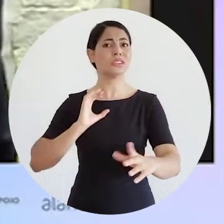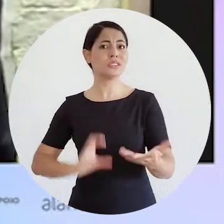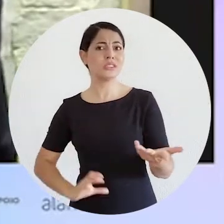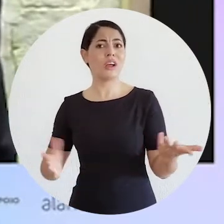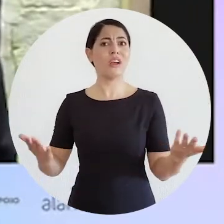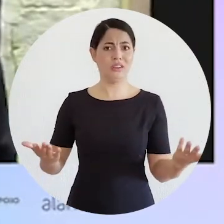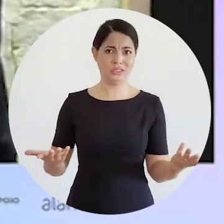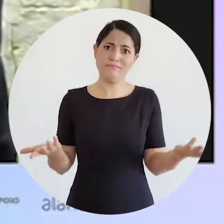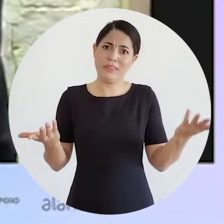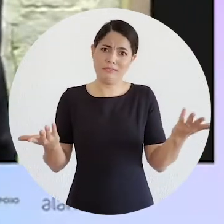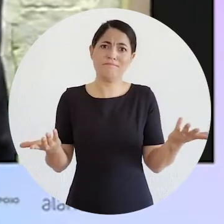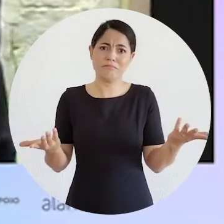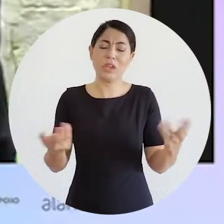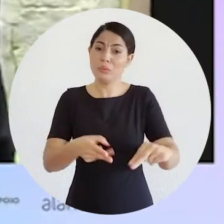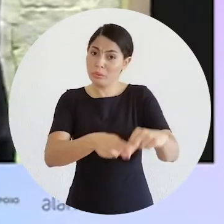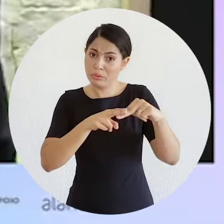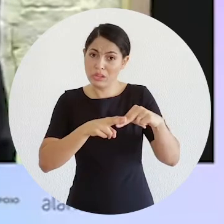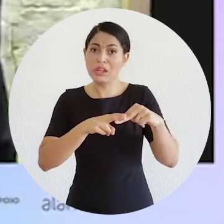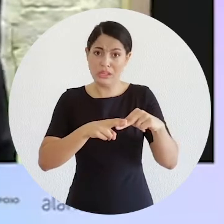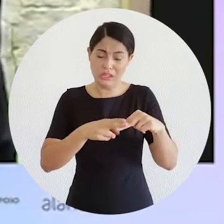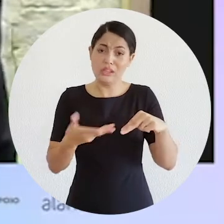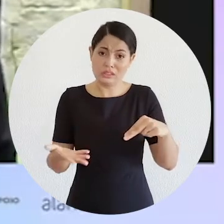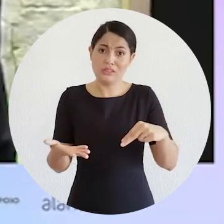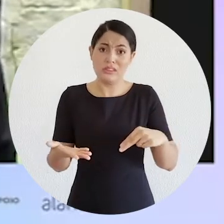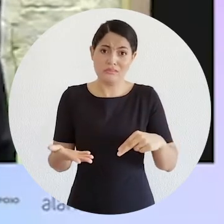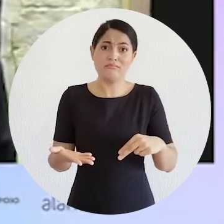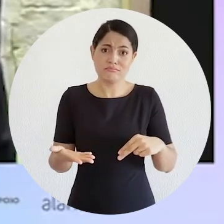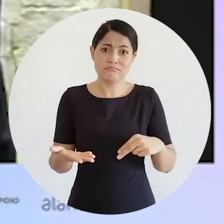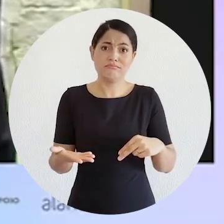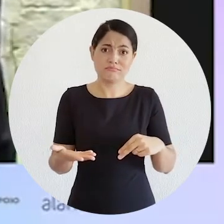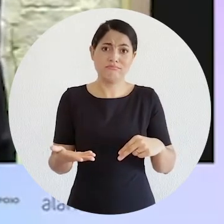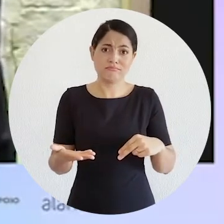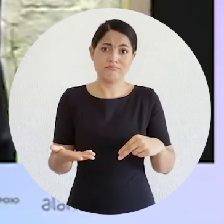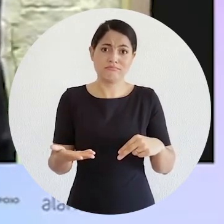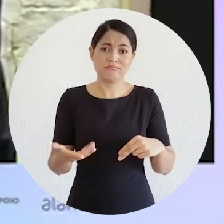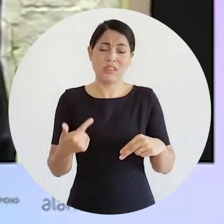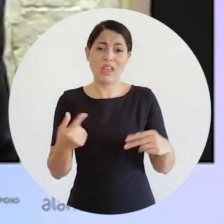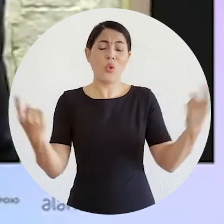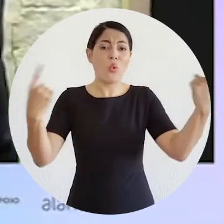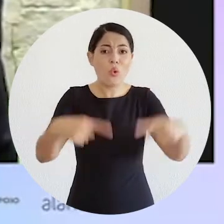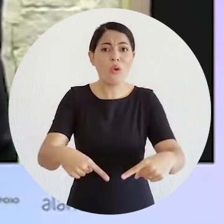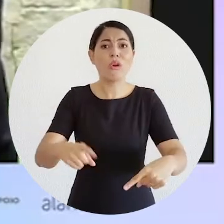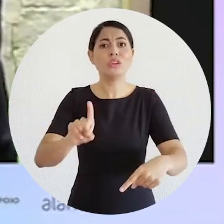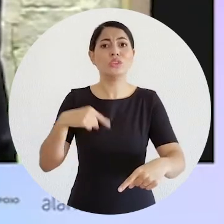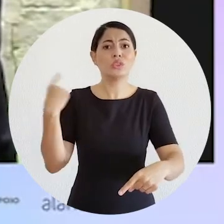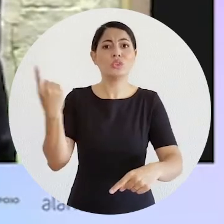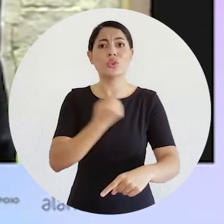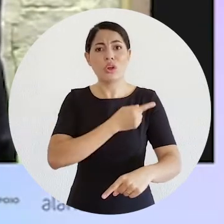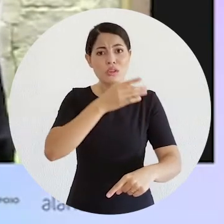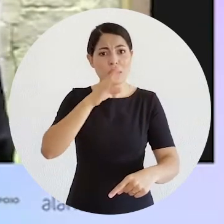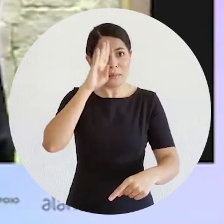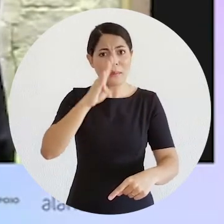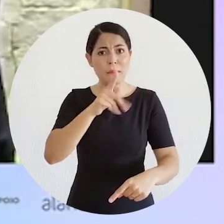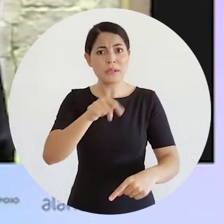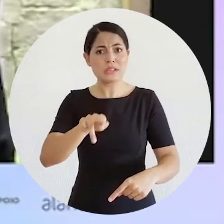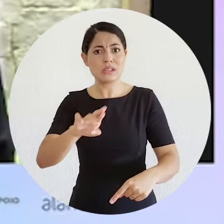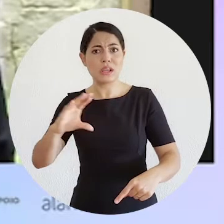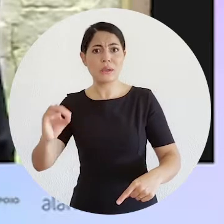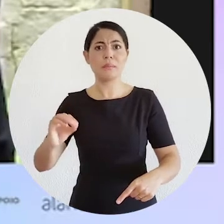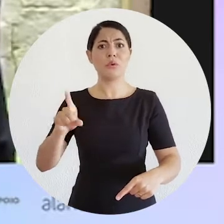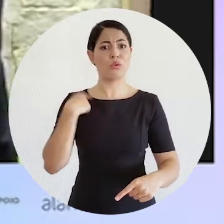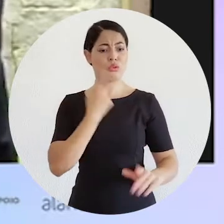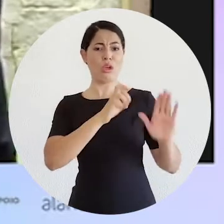são anticivilizatórias. E, por serem anticivilizatórias, são agendas contrárias aos nossos